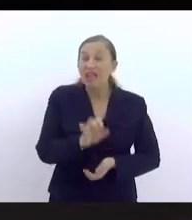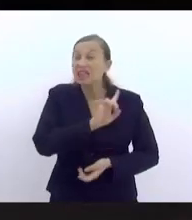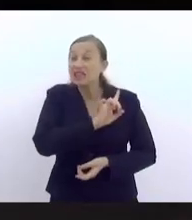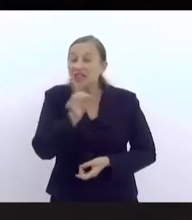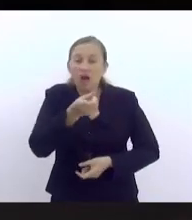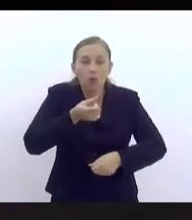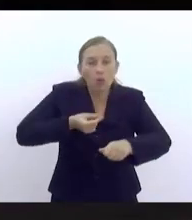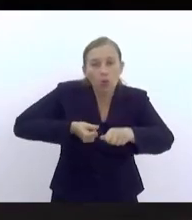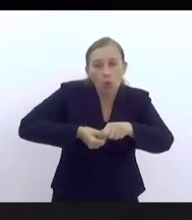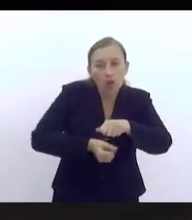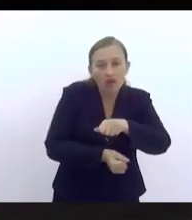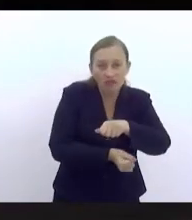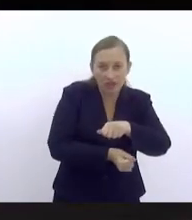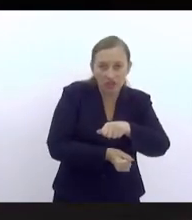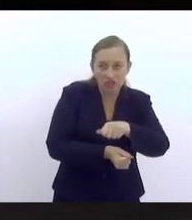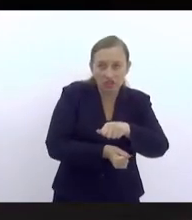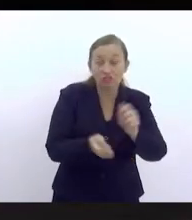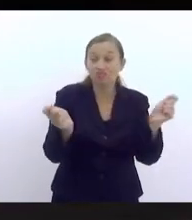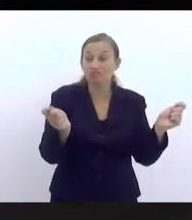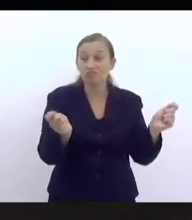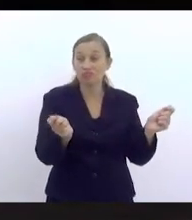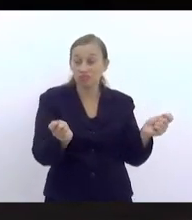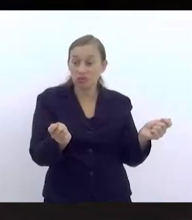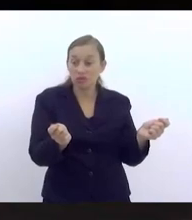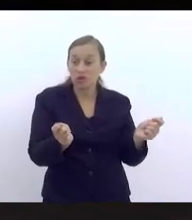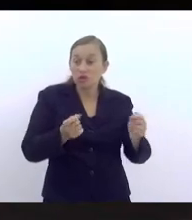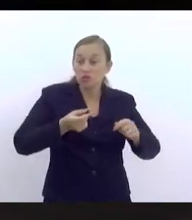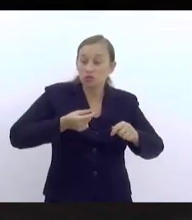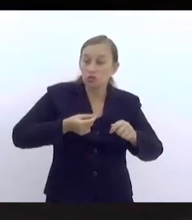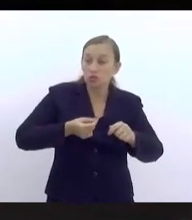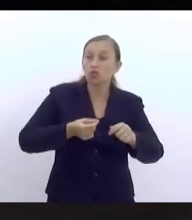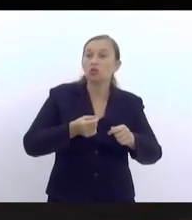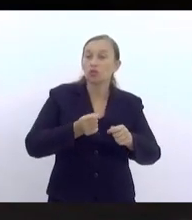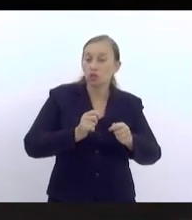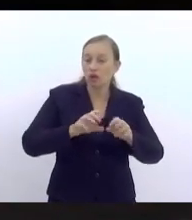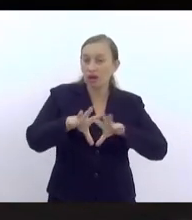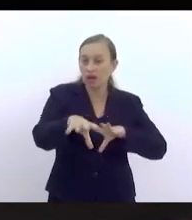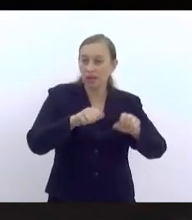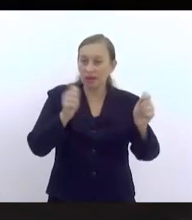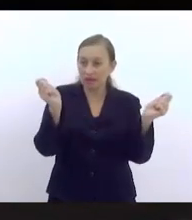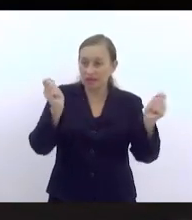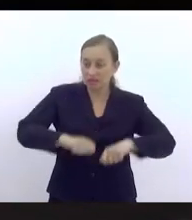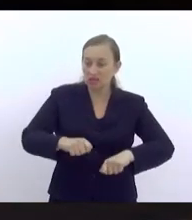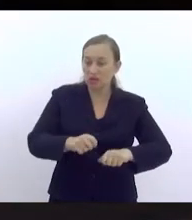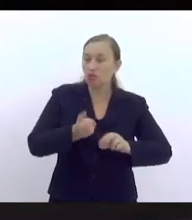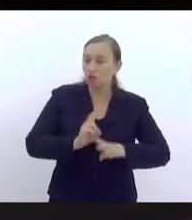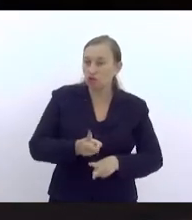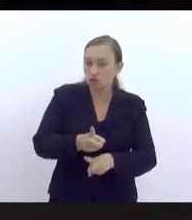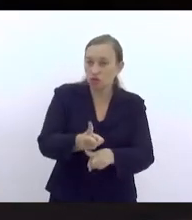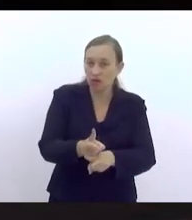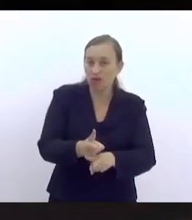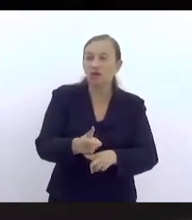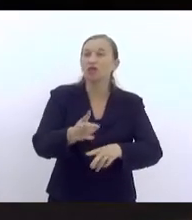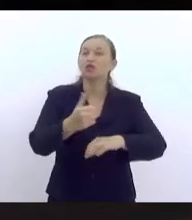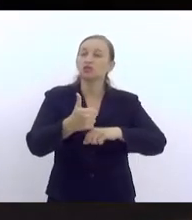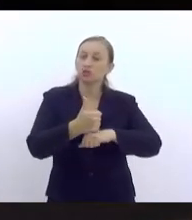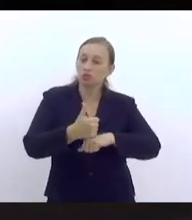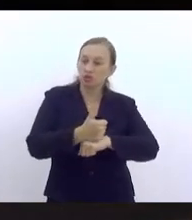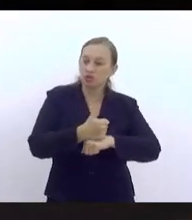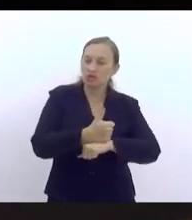investimento numa capacitação continuada desses profissionais, de valorização desses profissionais?